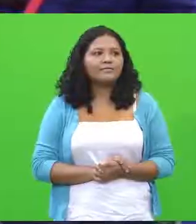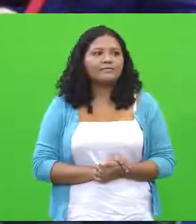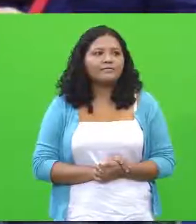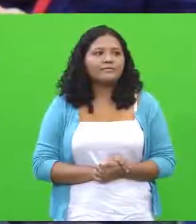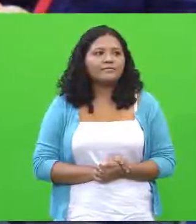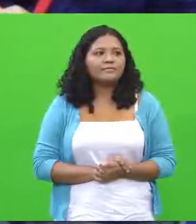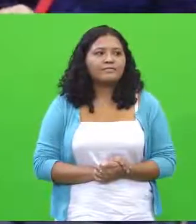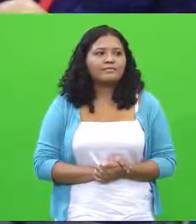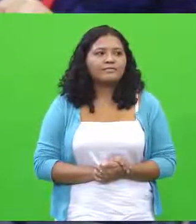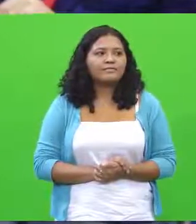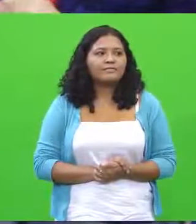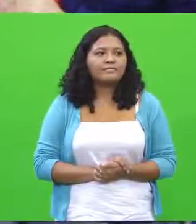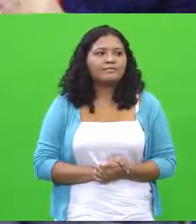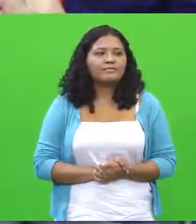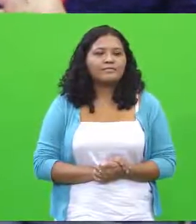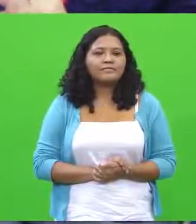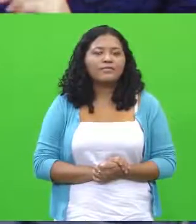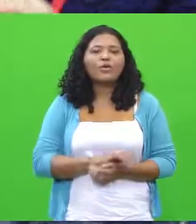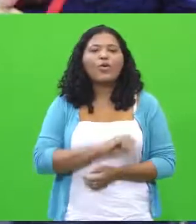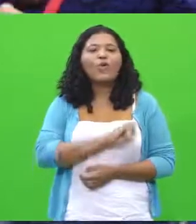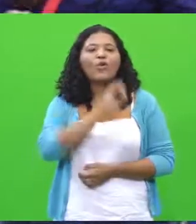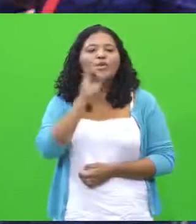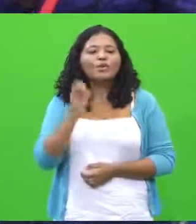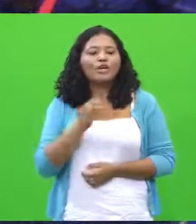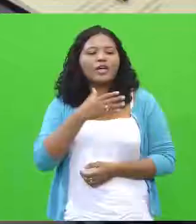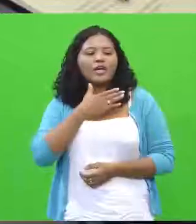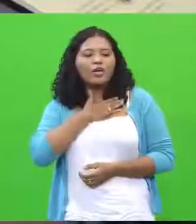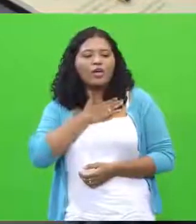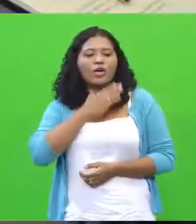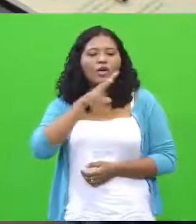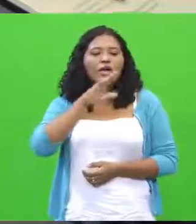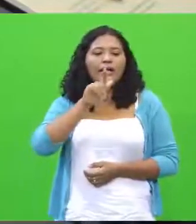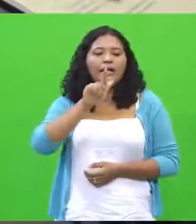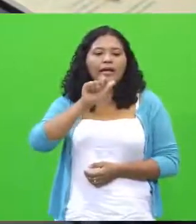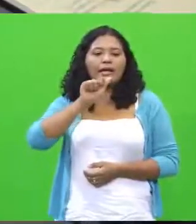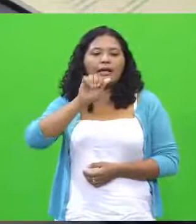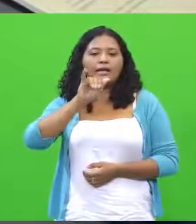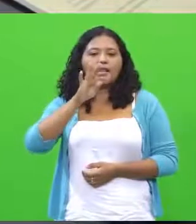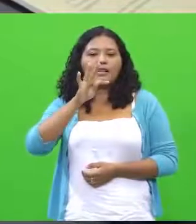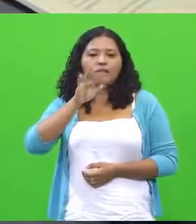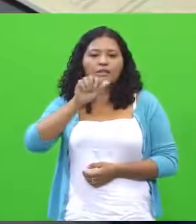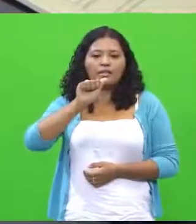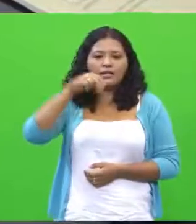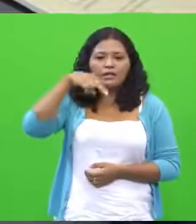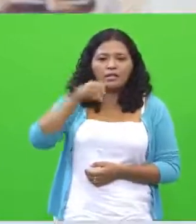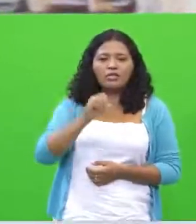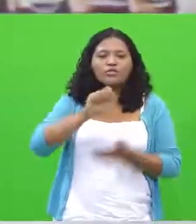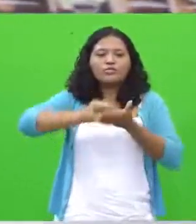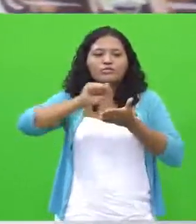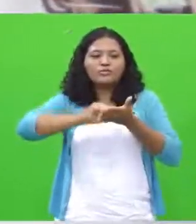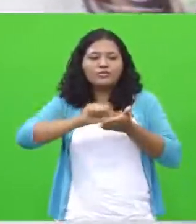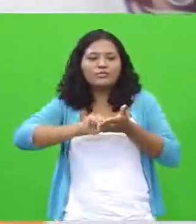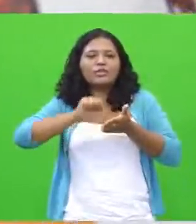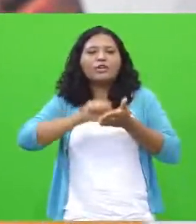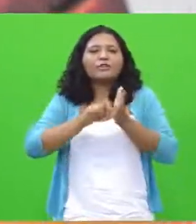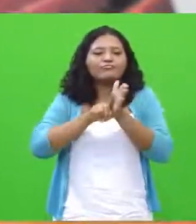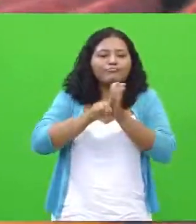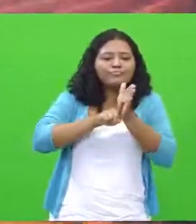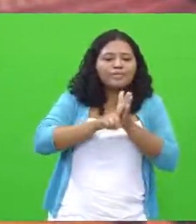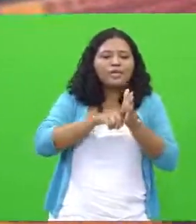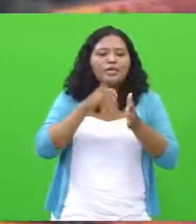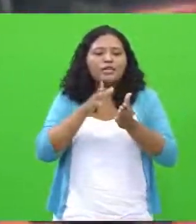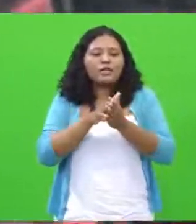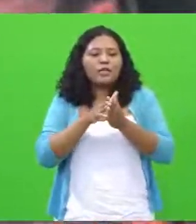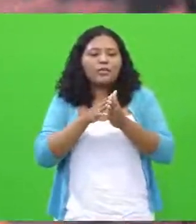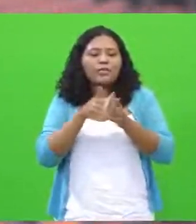Olá, eu sou o Gaitano Antonácio, escritor, historiador, poeta, conferencista, já tenho mais de uma centena de